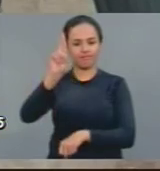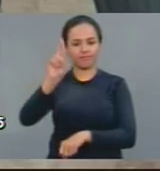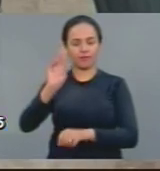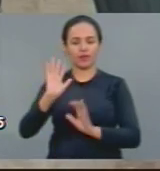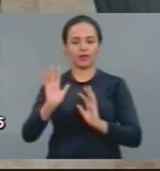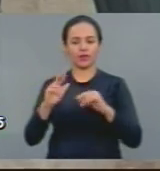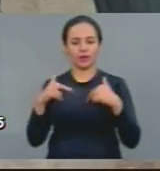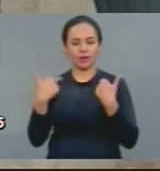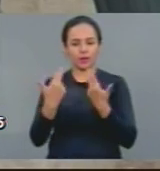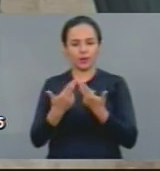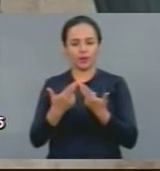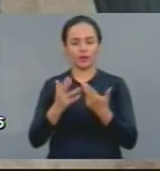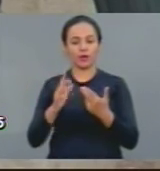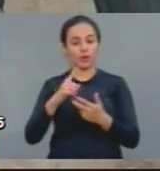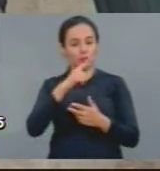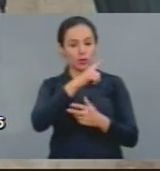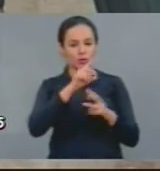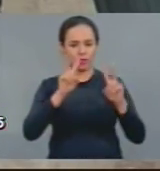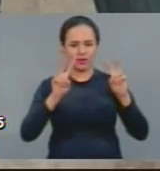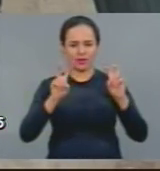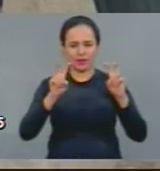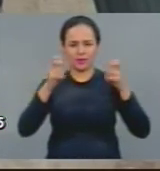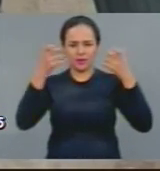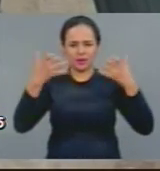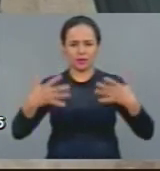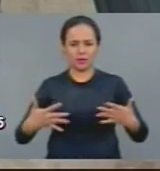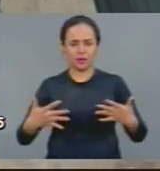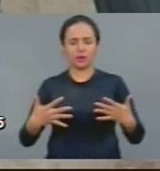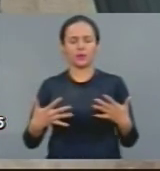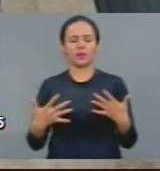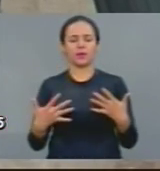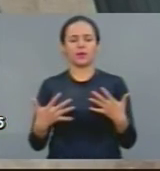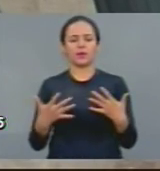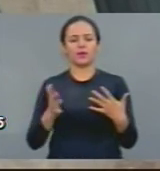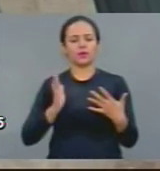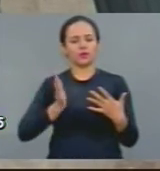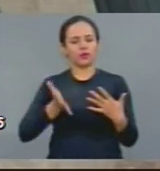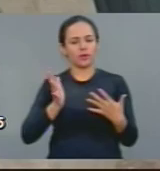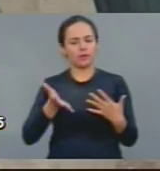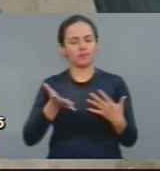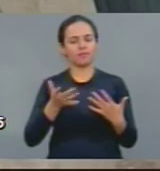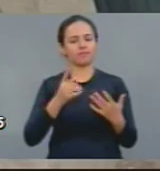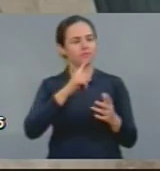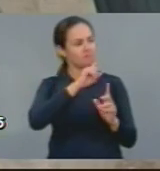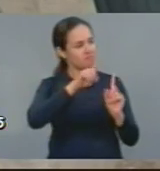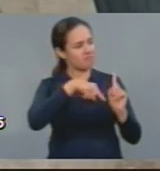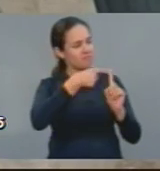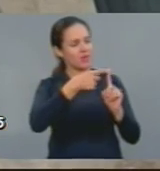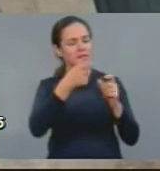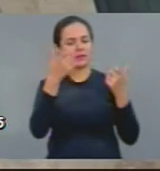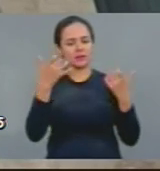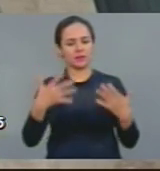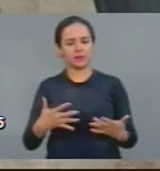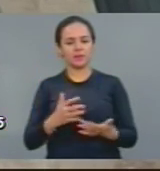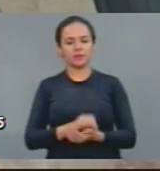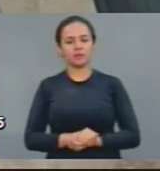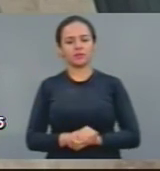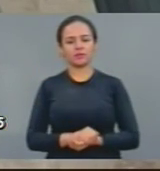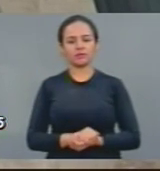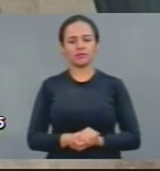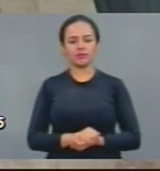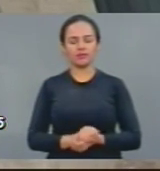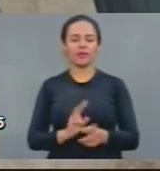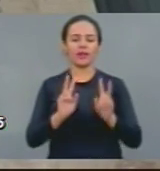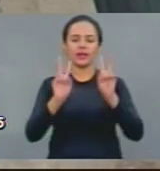temas que a Exª traz à tribuna, que eu trouxe já anteriormente e a Exª rechaça aqui. Foi abordado todos esses